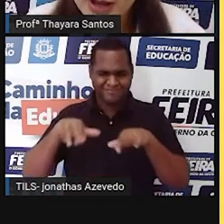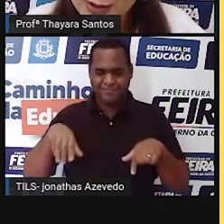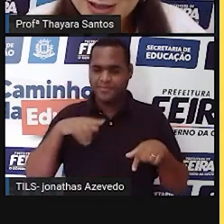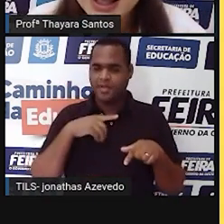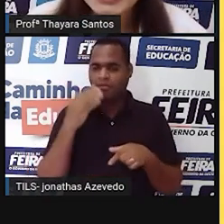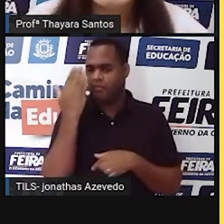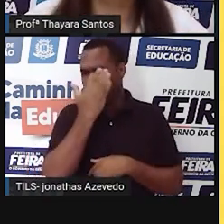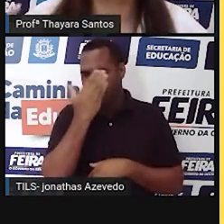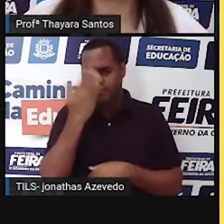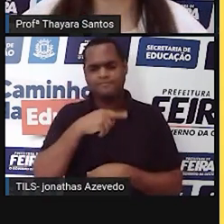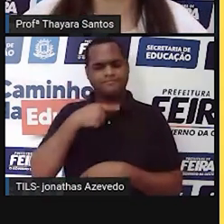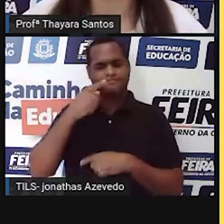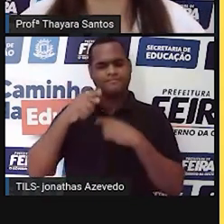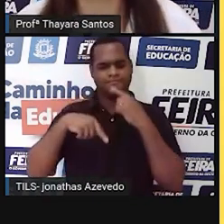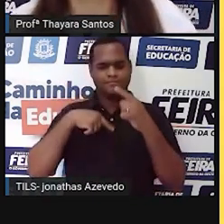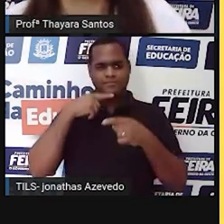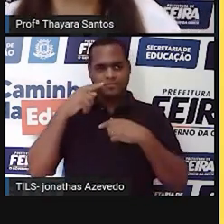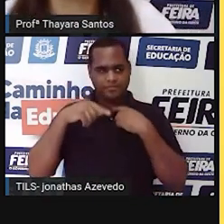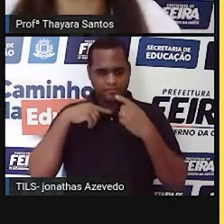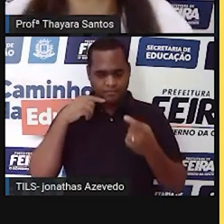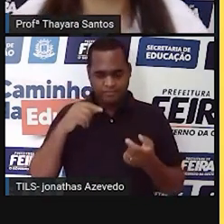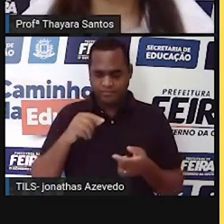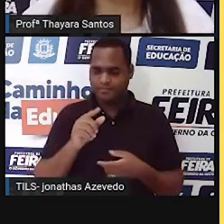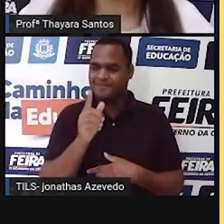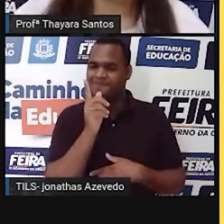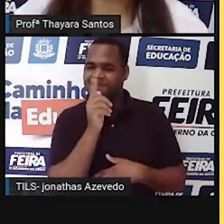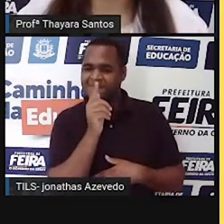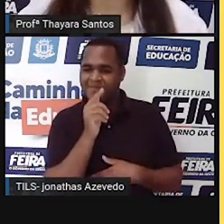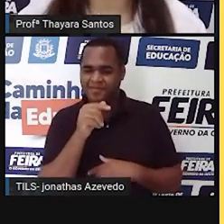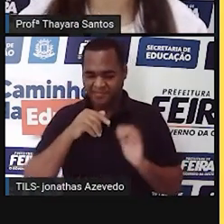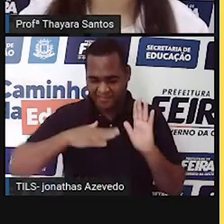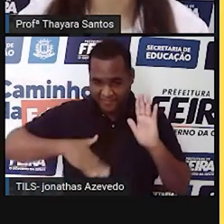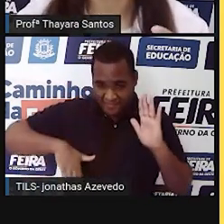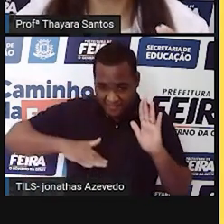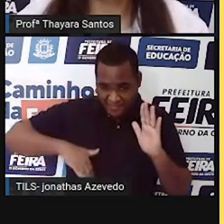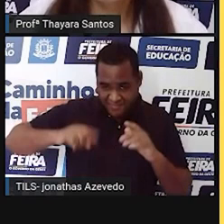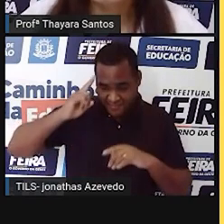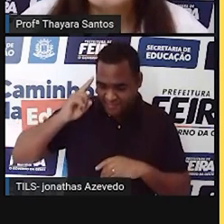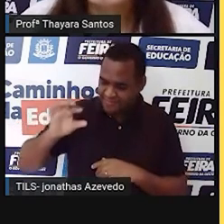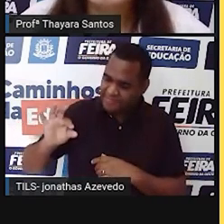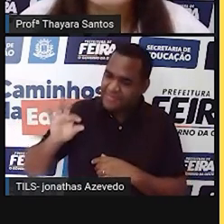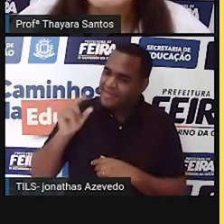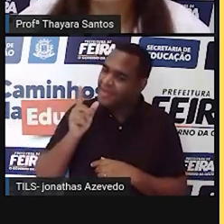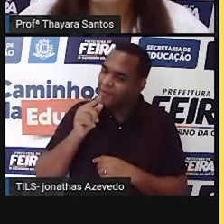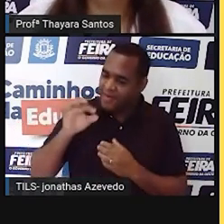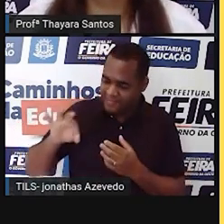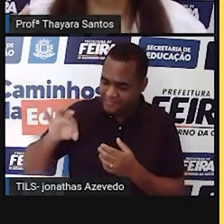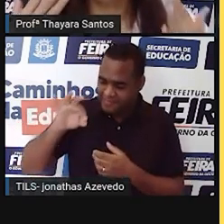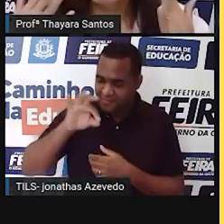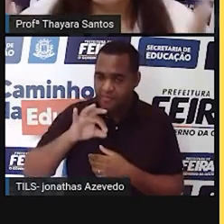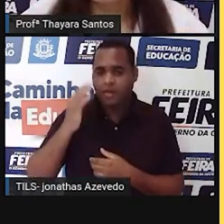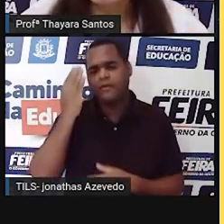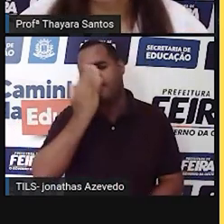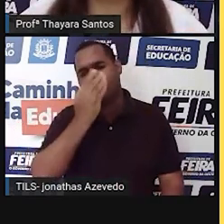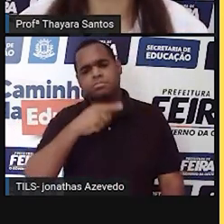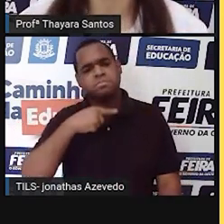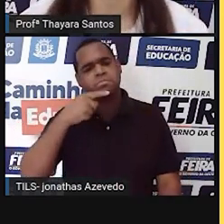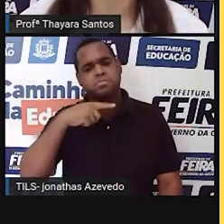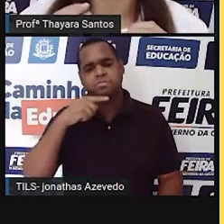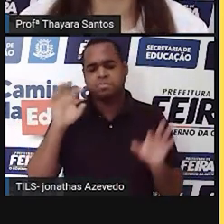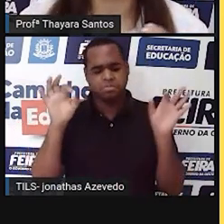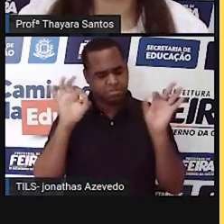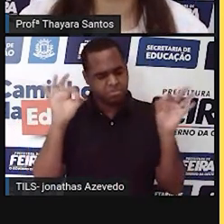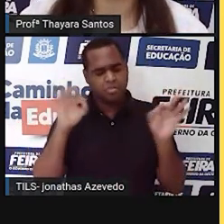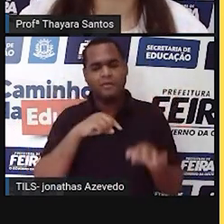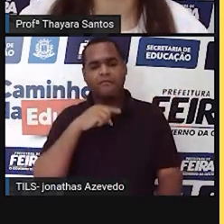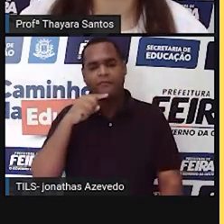né, só vendo, assim. Se a gente pega uma amostrinha de água lá da praia, né, água do mar, a gente não está vendo nada ali, né, a olho nu. Mas se a gente